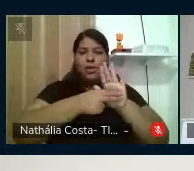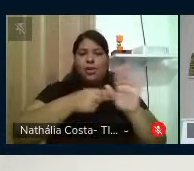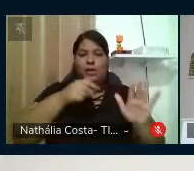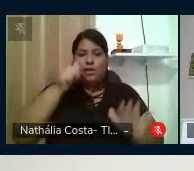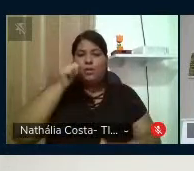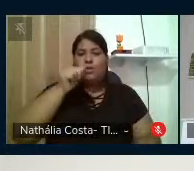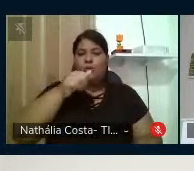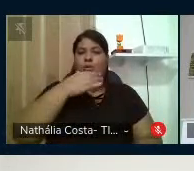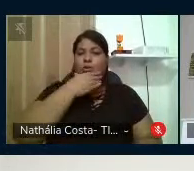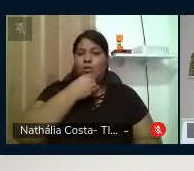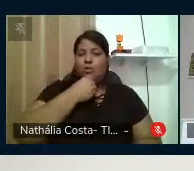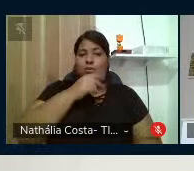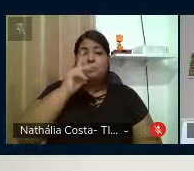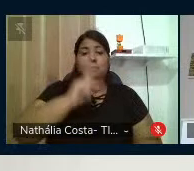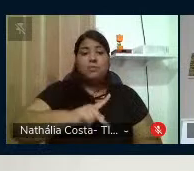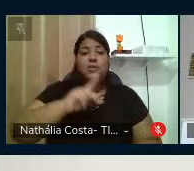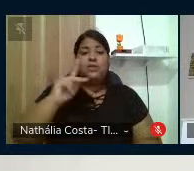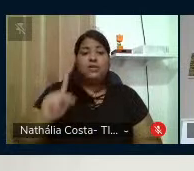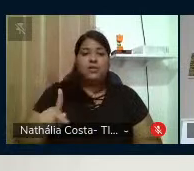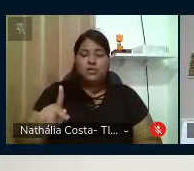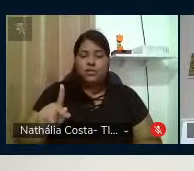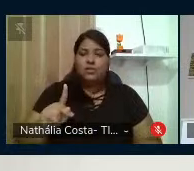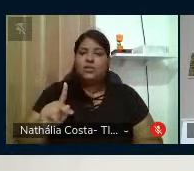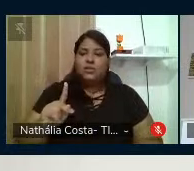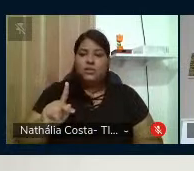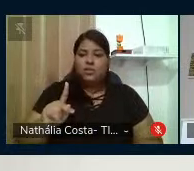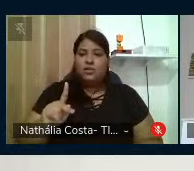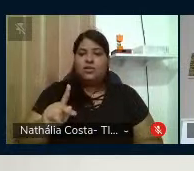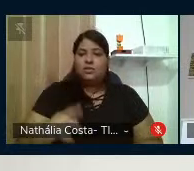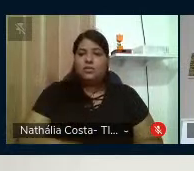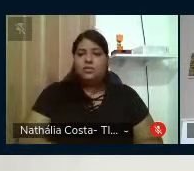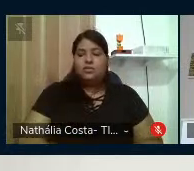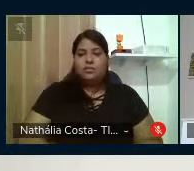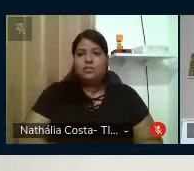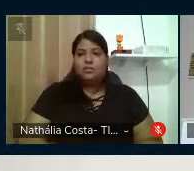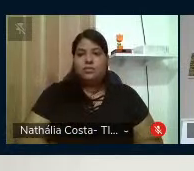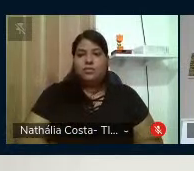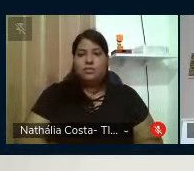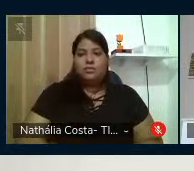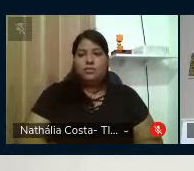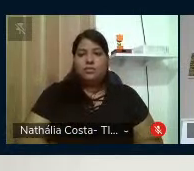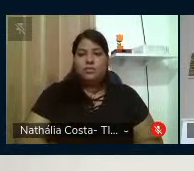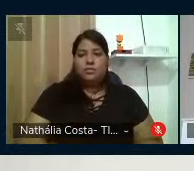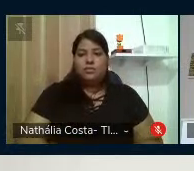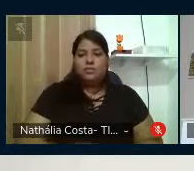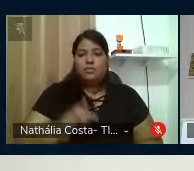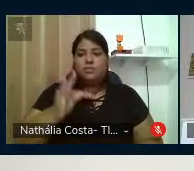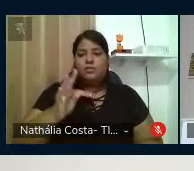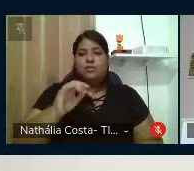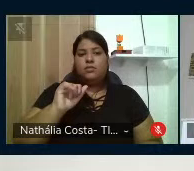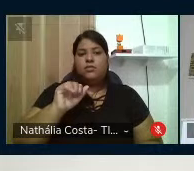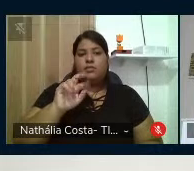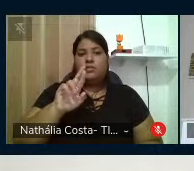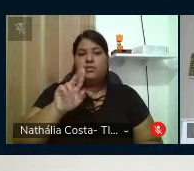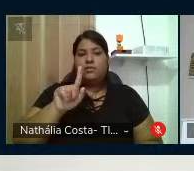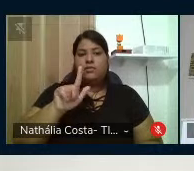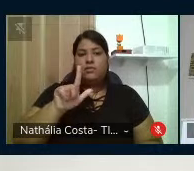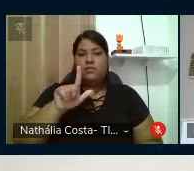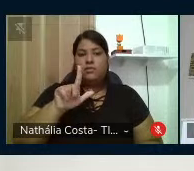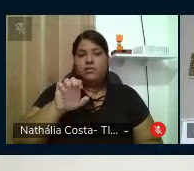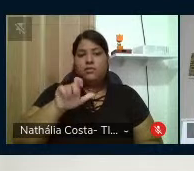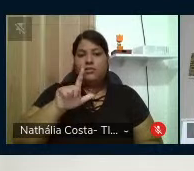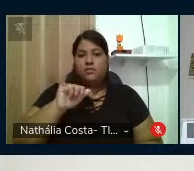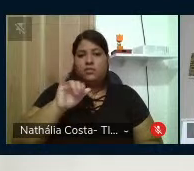autores e autoras do livro, as professoras Targélia